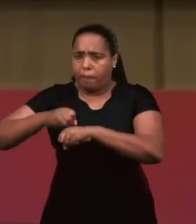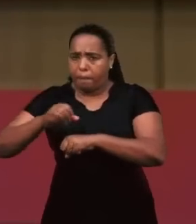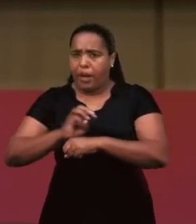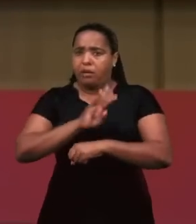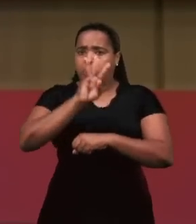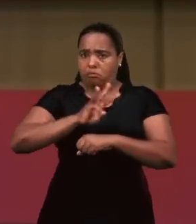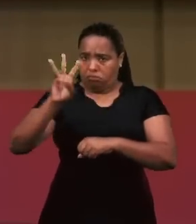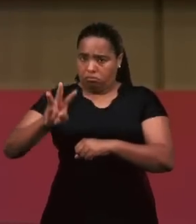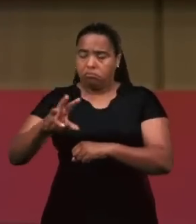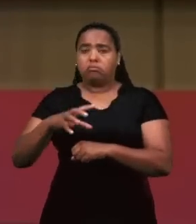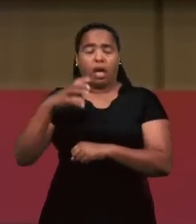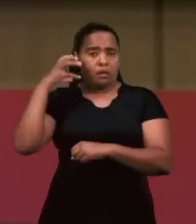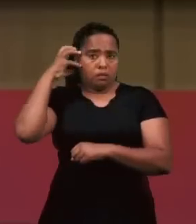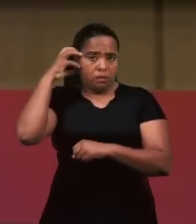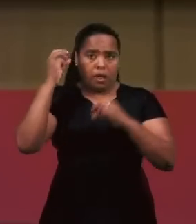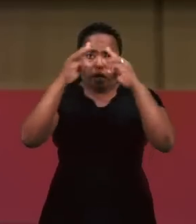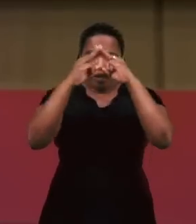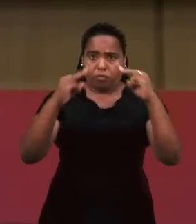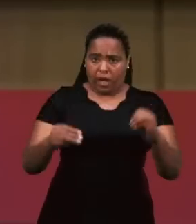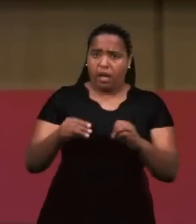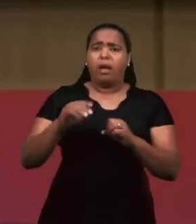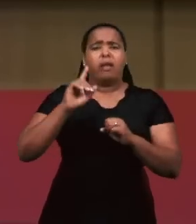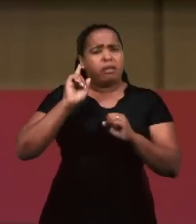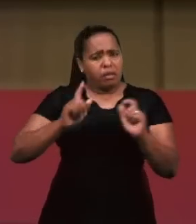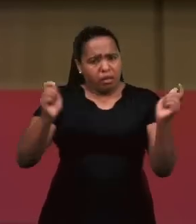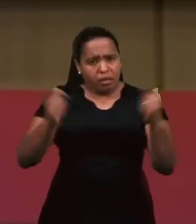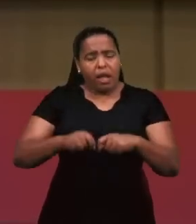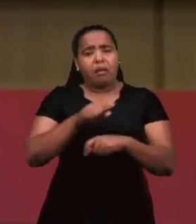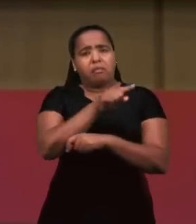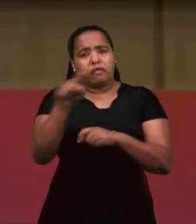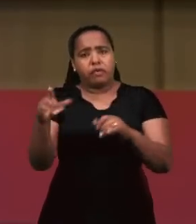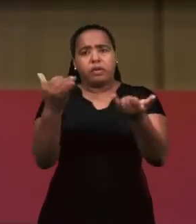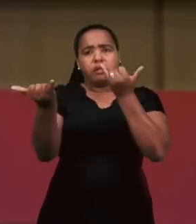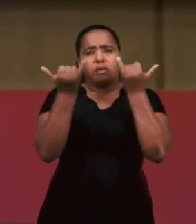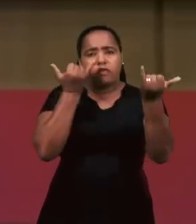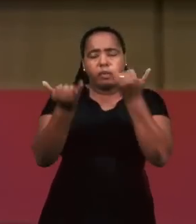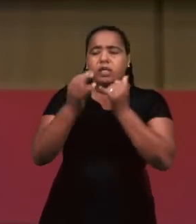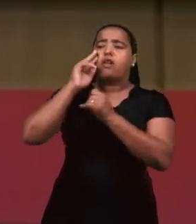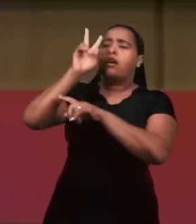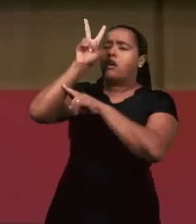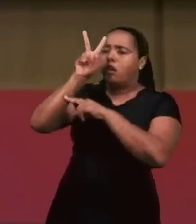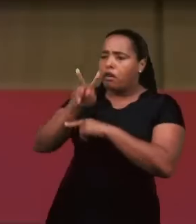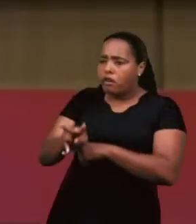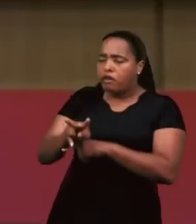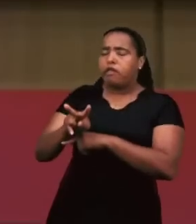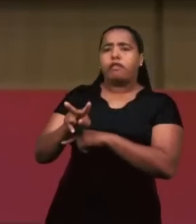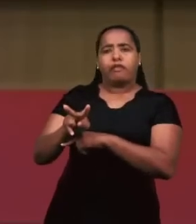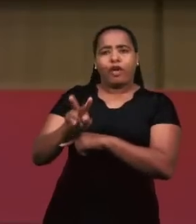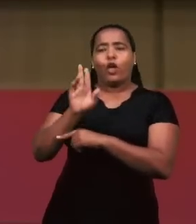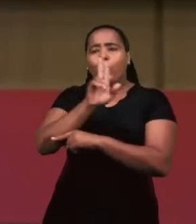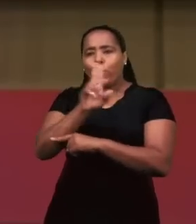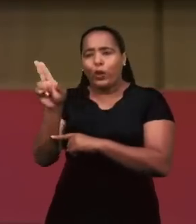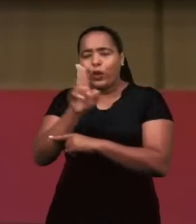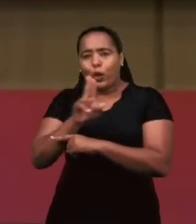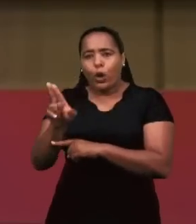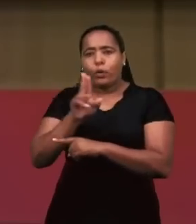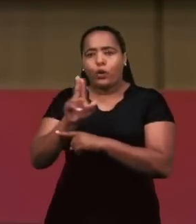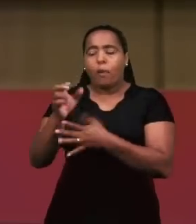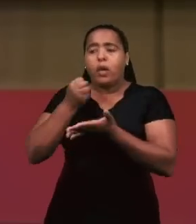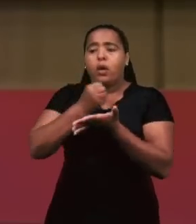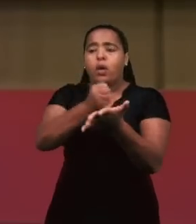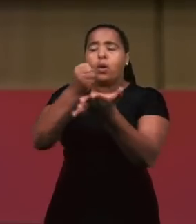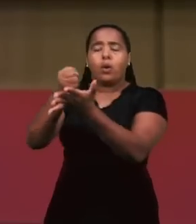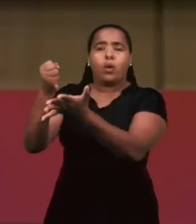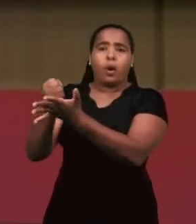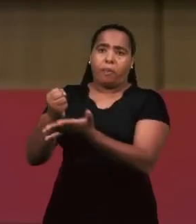Rádio Manaim e os irmãos poderão ter acesso ali e ver ali os seus nomes, as suas participações através